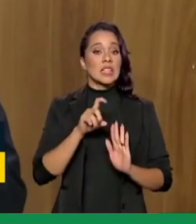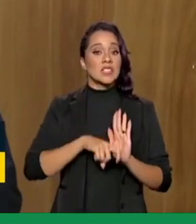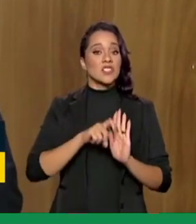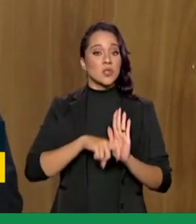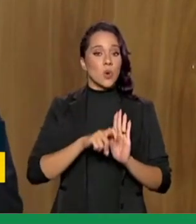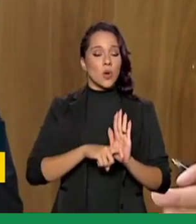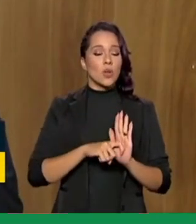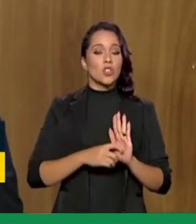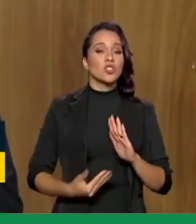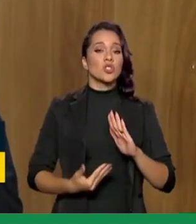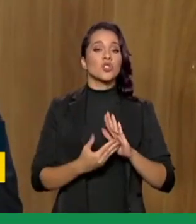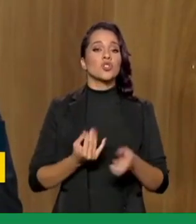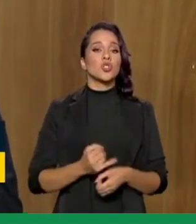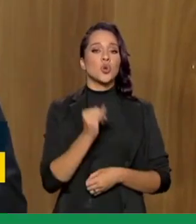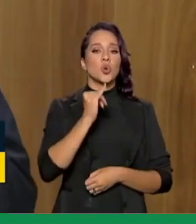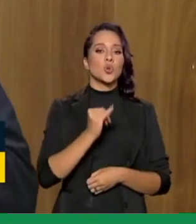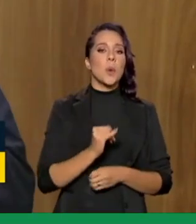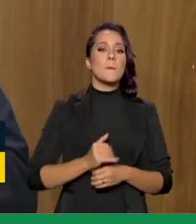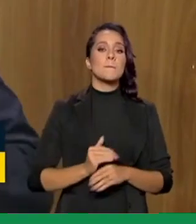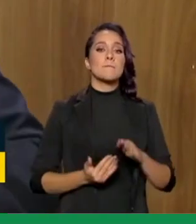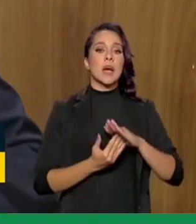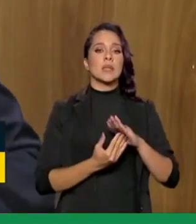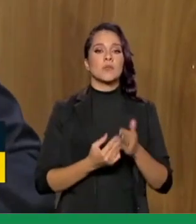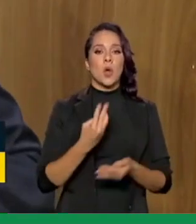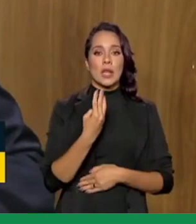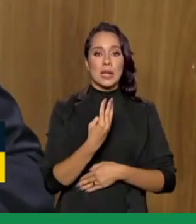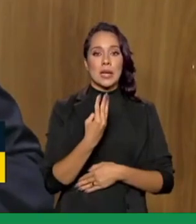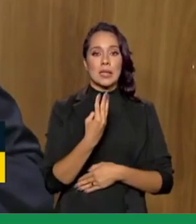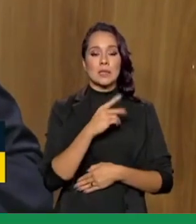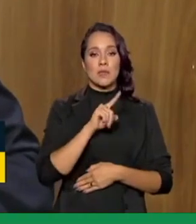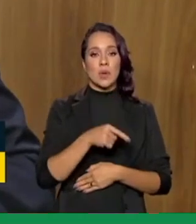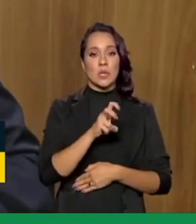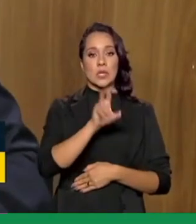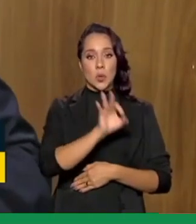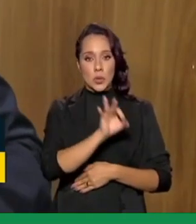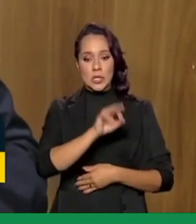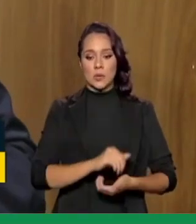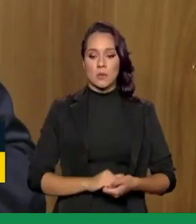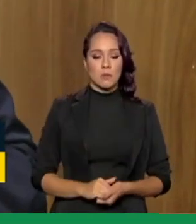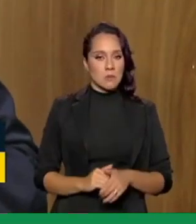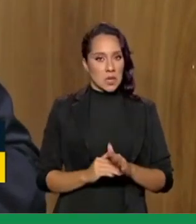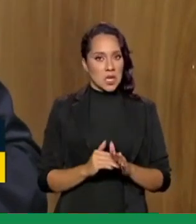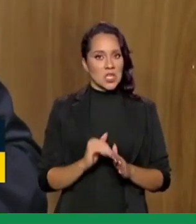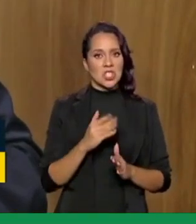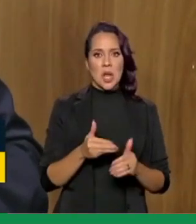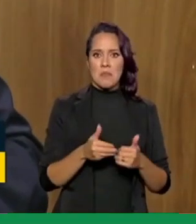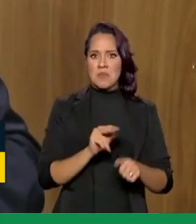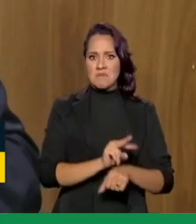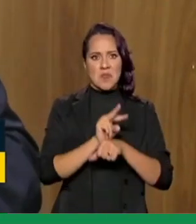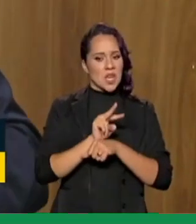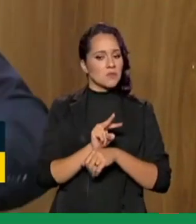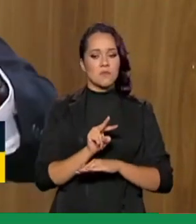máxima de juros. Não pode haver nenhuma outra cobrança de taxa administrativa sequer taxa de abertura de crédito.